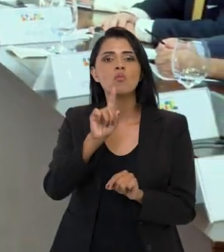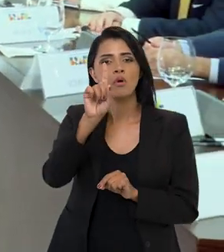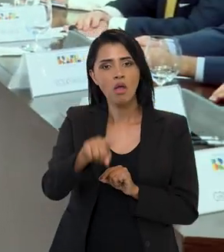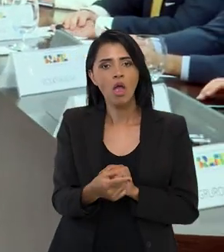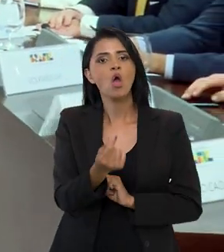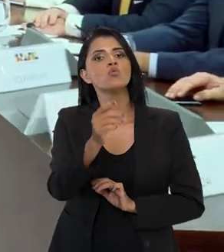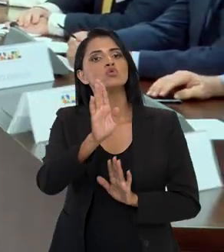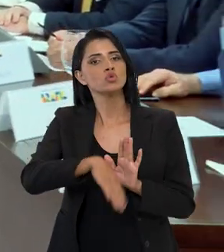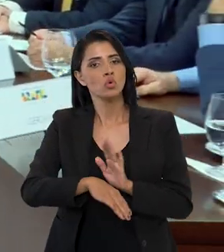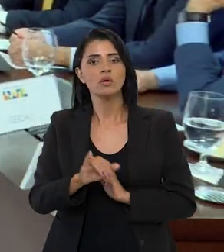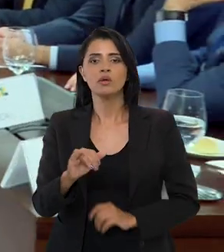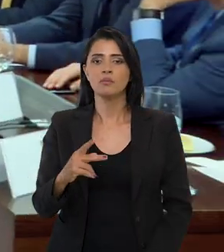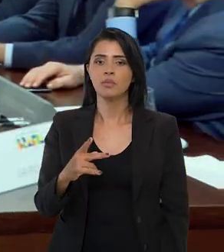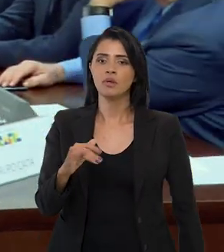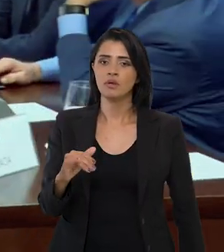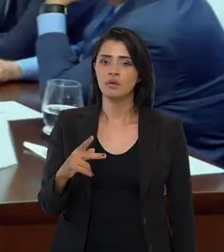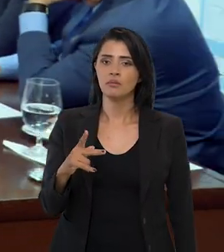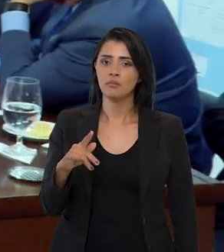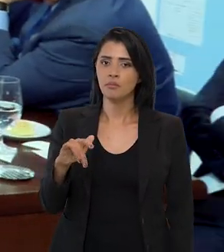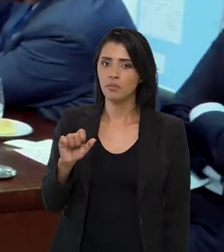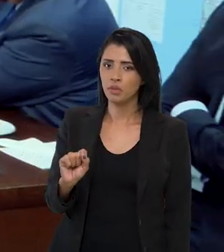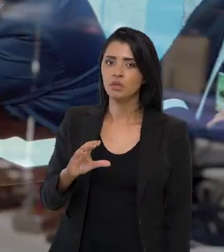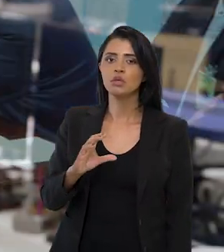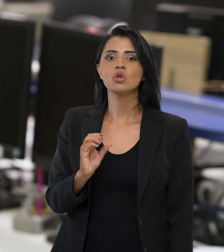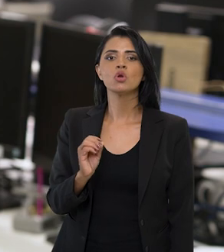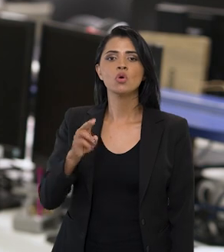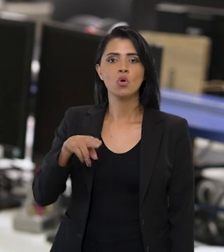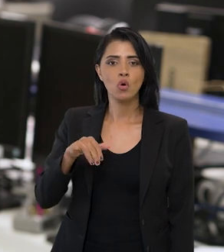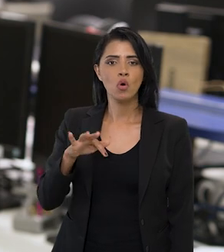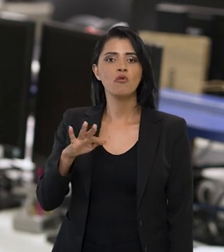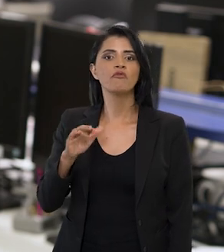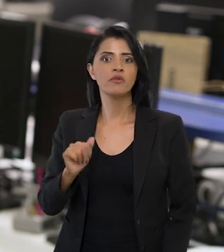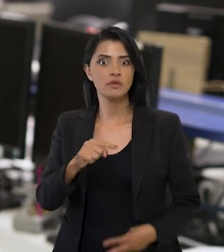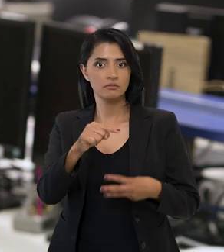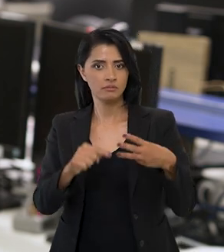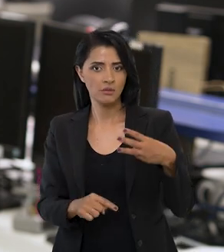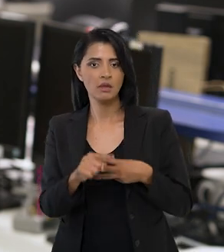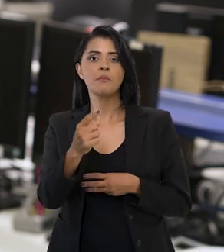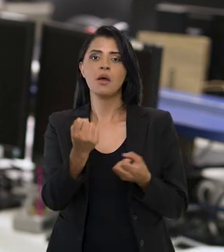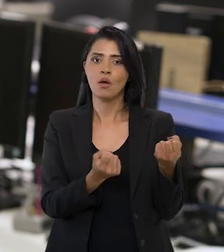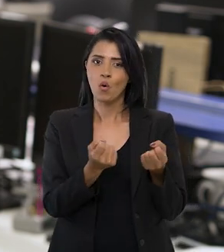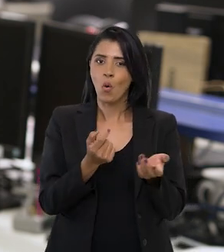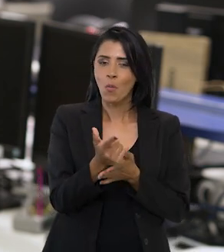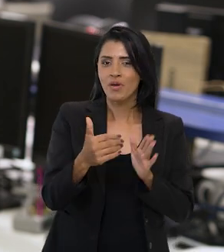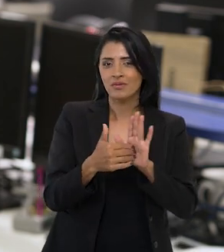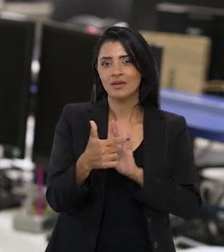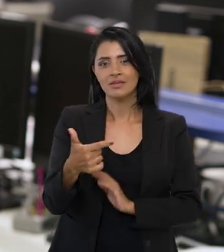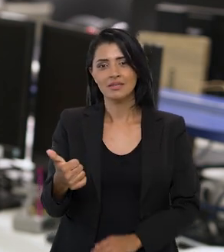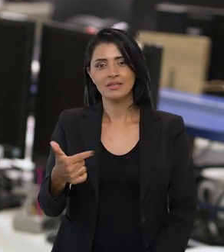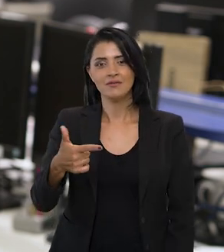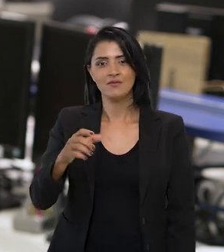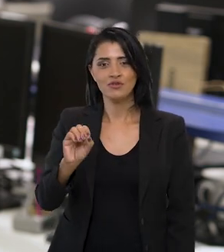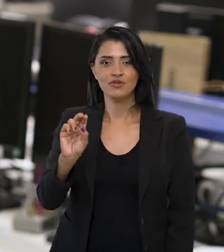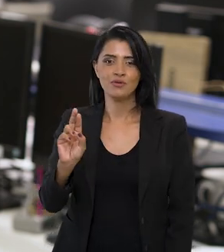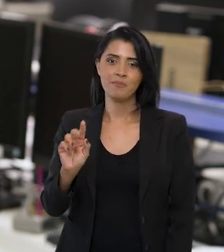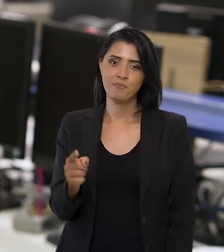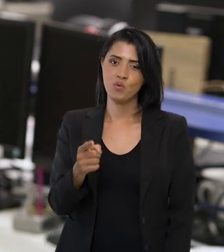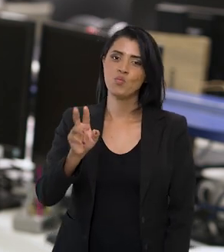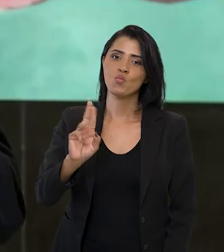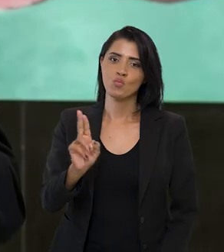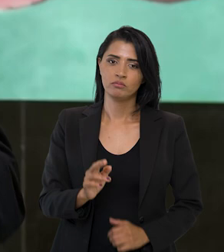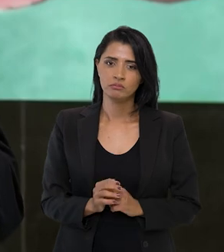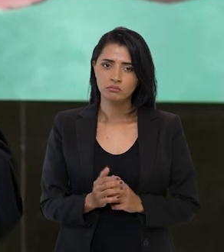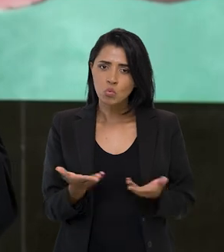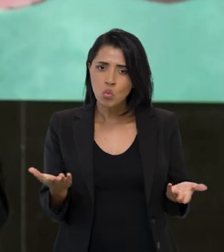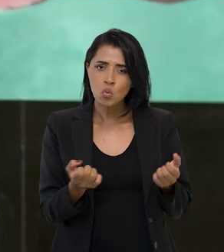A principal medida é um desconto de IPI, PIS e COFINS para veículos de até 120 mil reais.